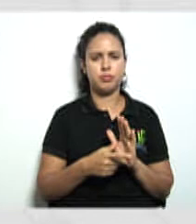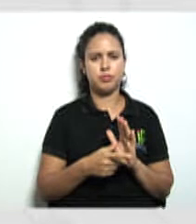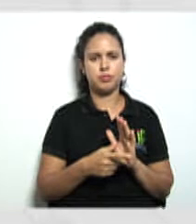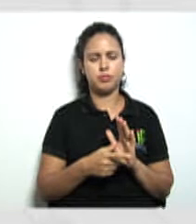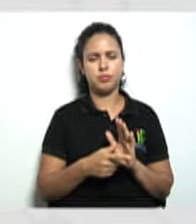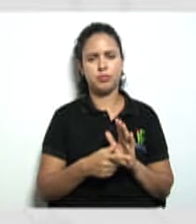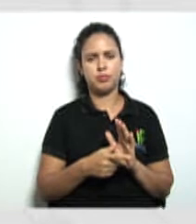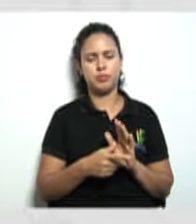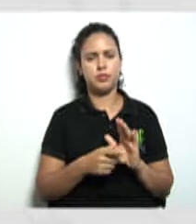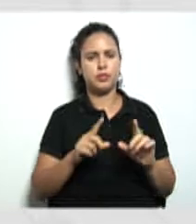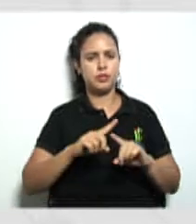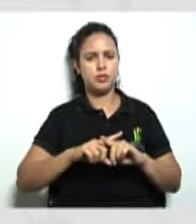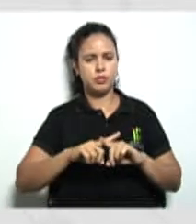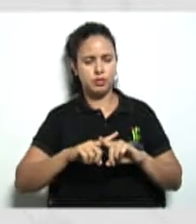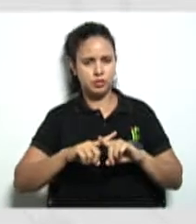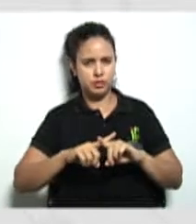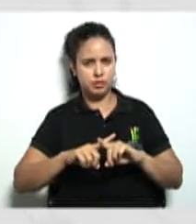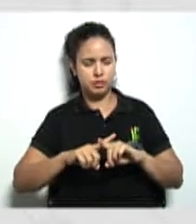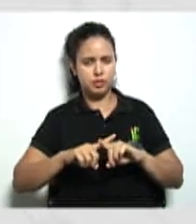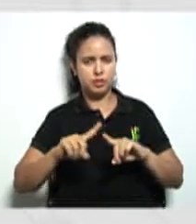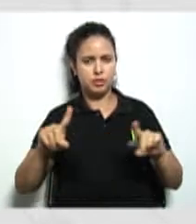seja cumprido